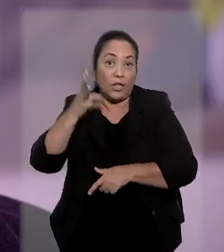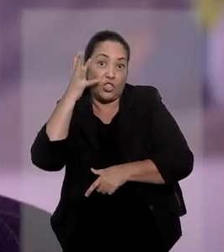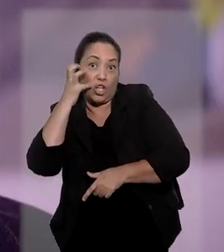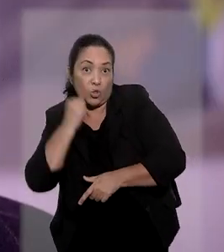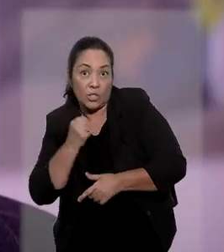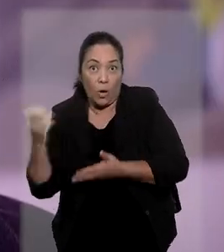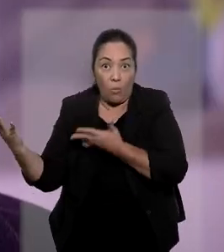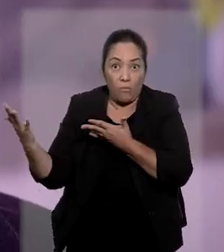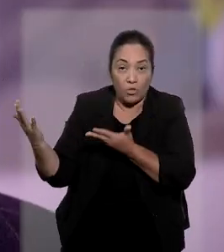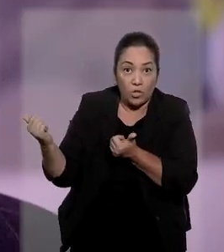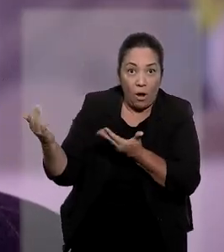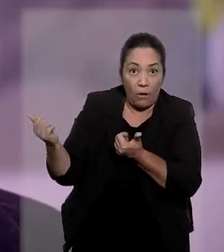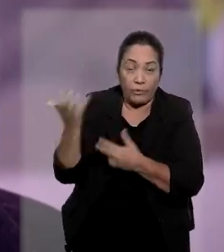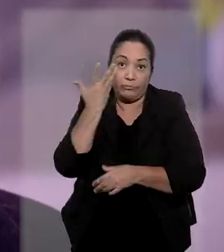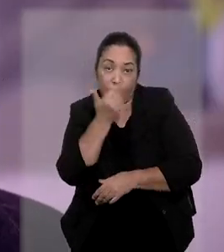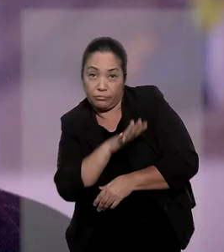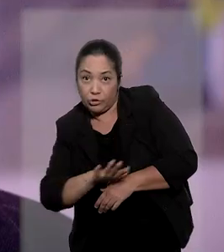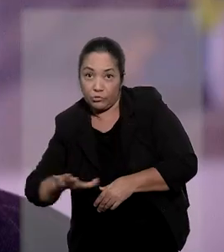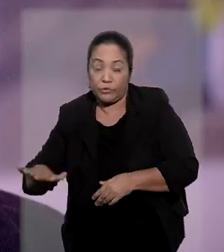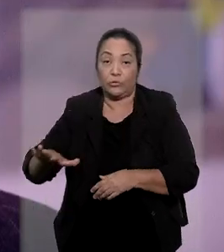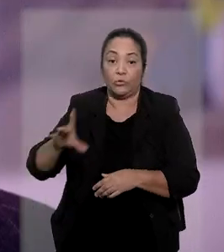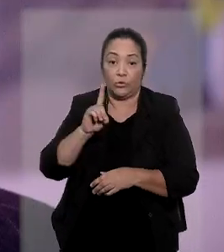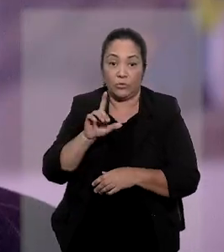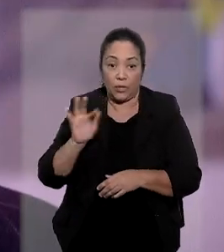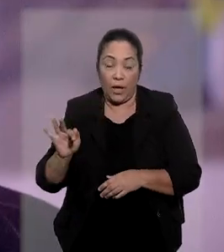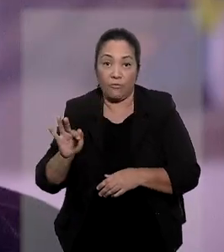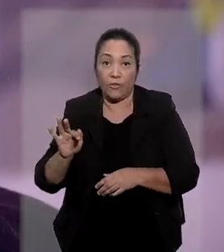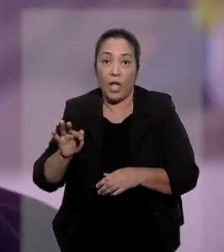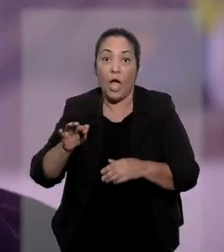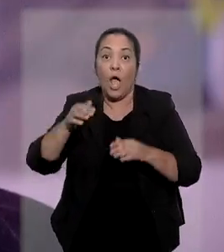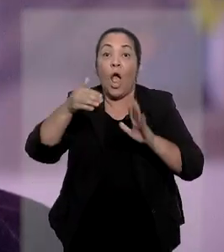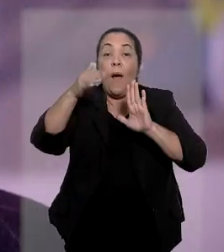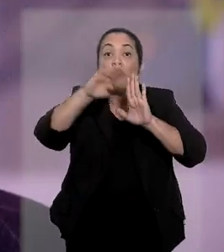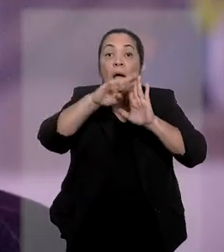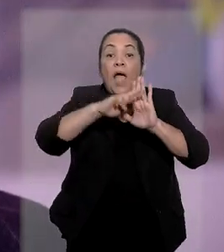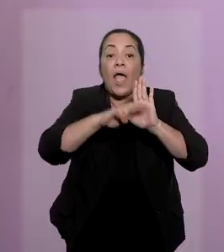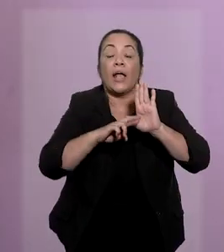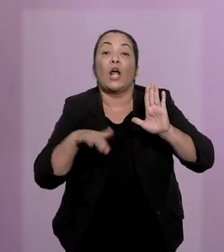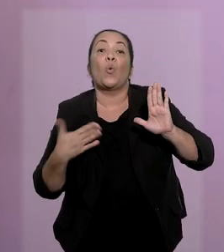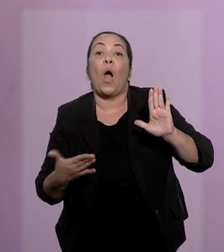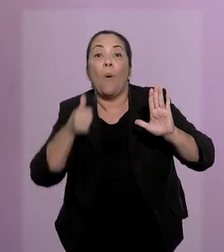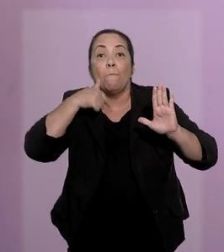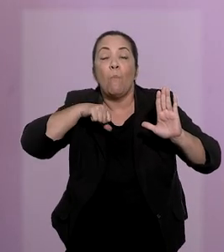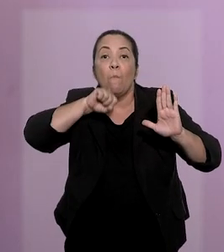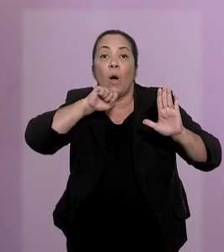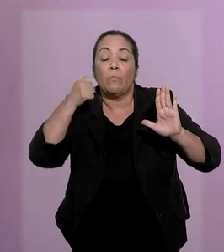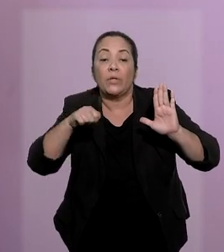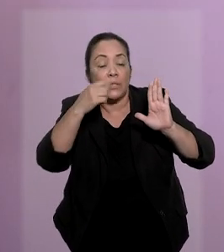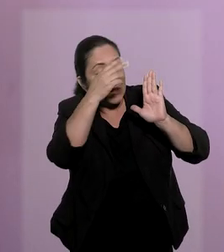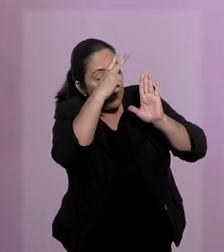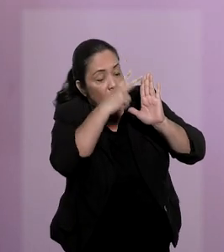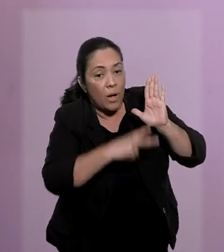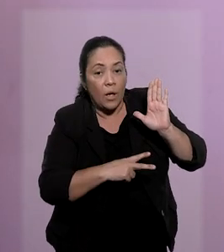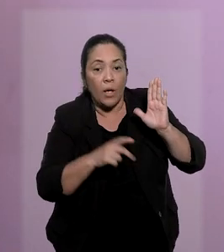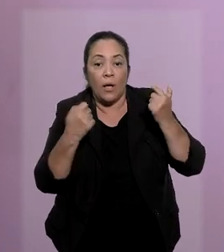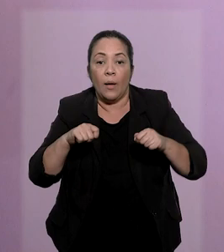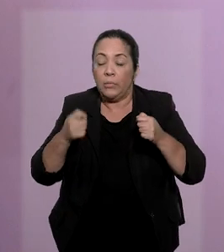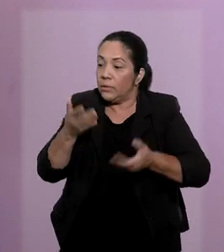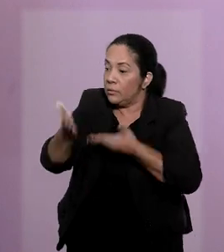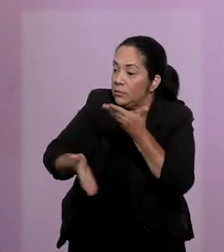Infância e Juventude do DF, diz que a mãe deve seguir os seguintes passos. Ela será ouvida pela equipe